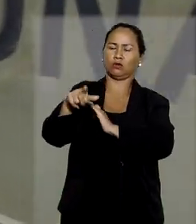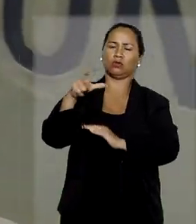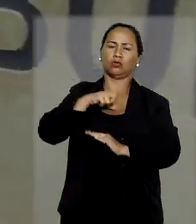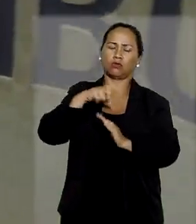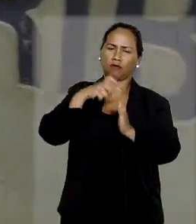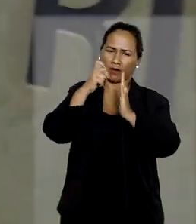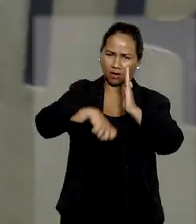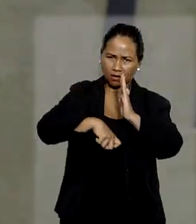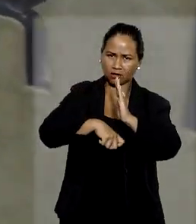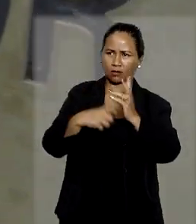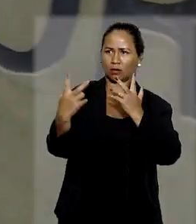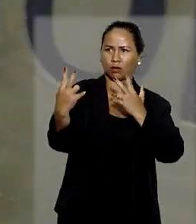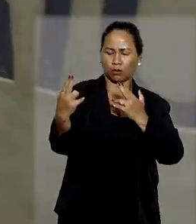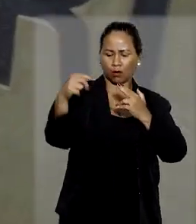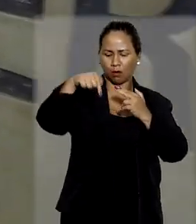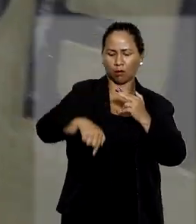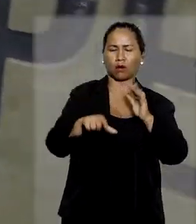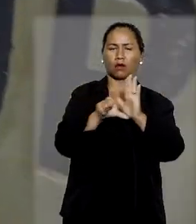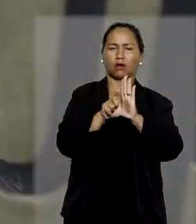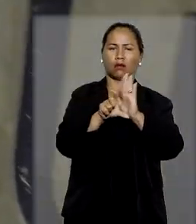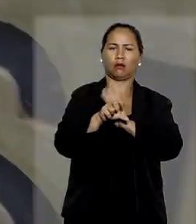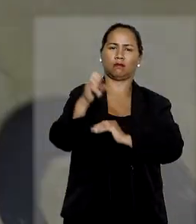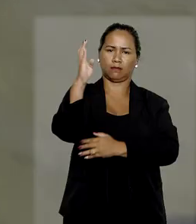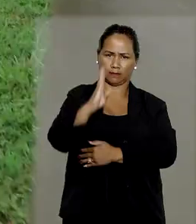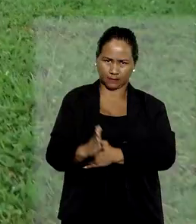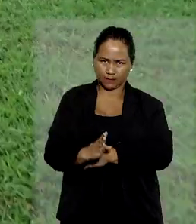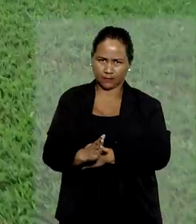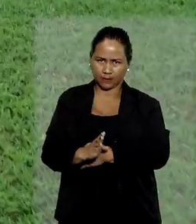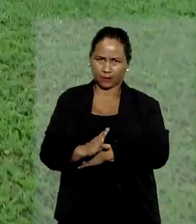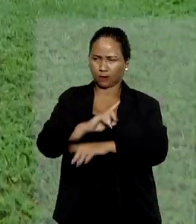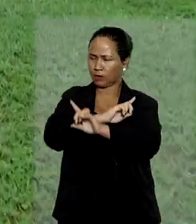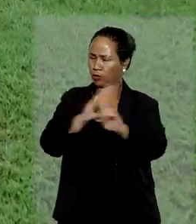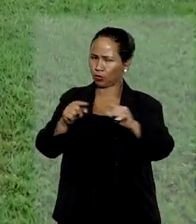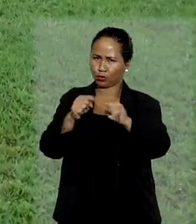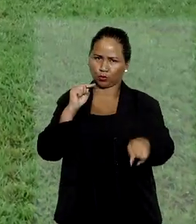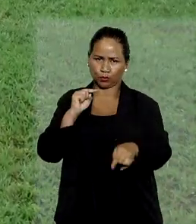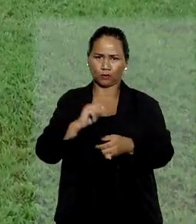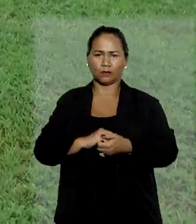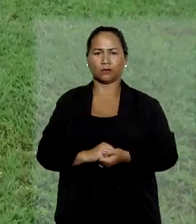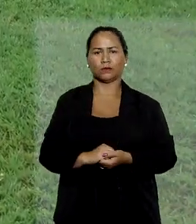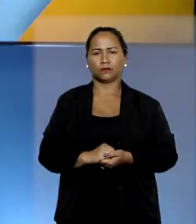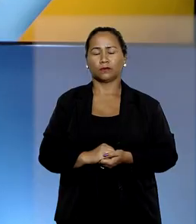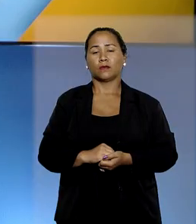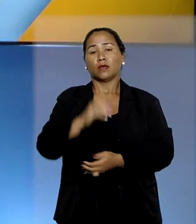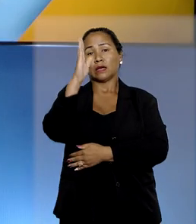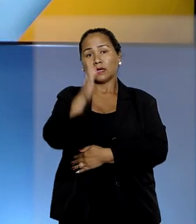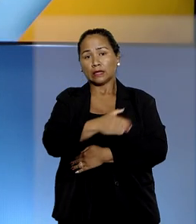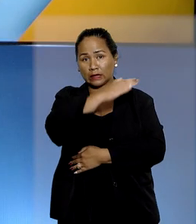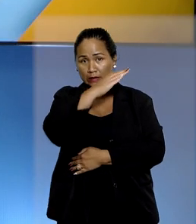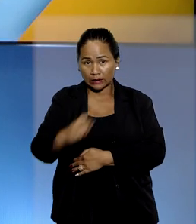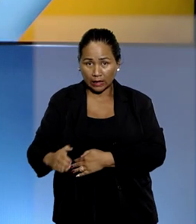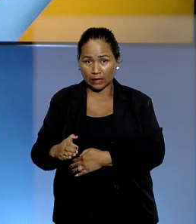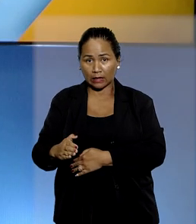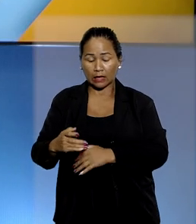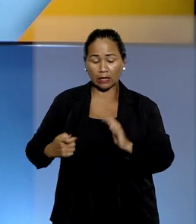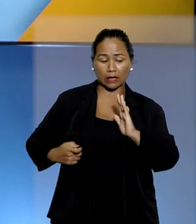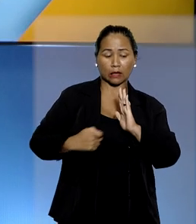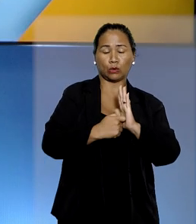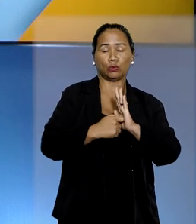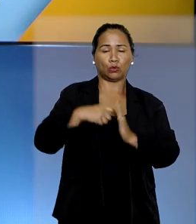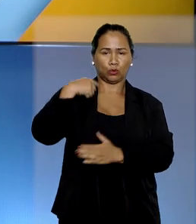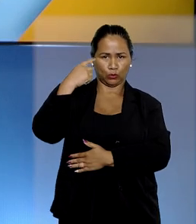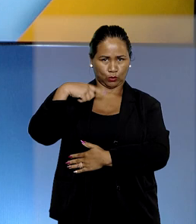tributária, tivesse equivalente na legislação brasileira, o que não era o caso. Anulada a delação